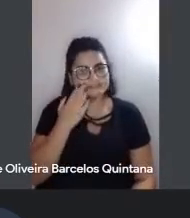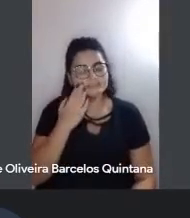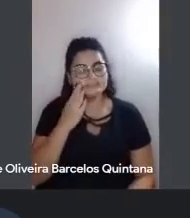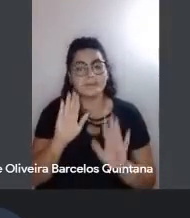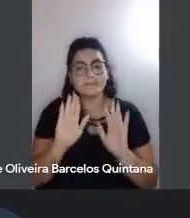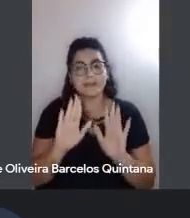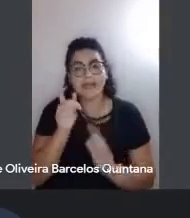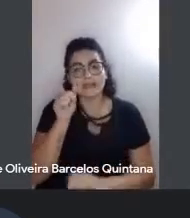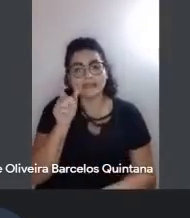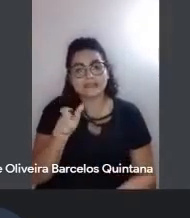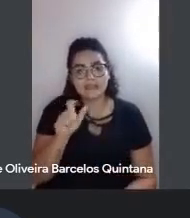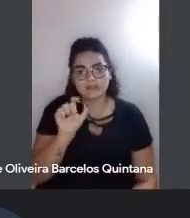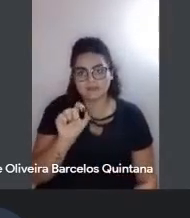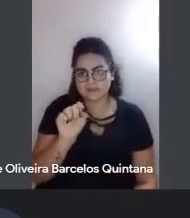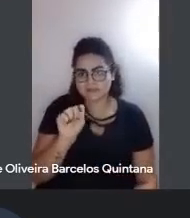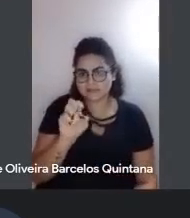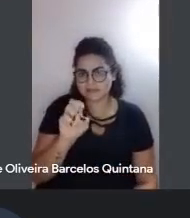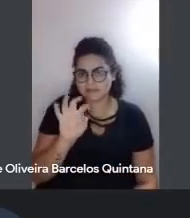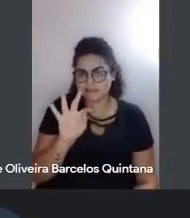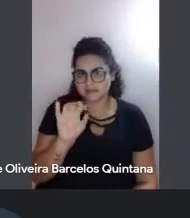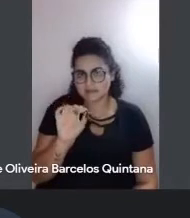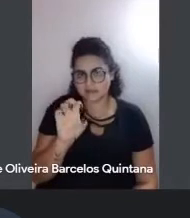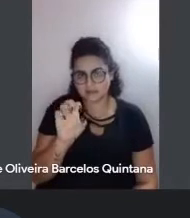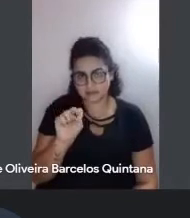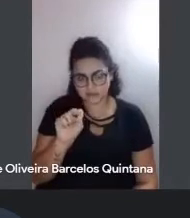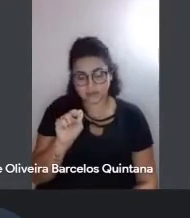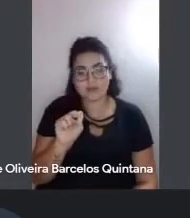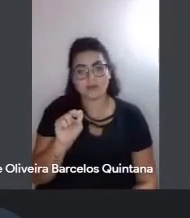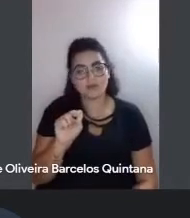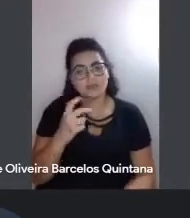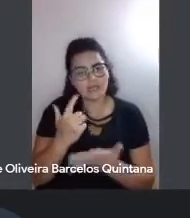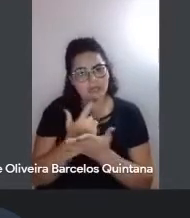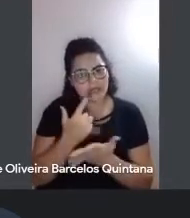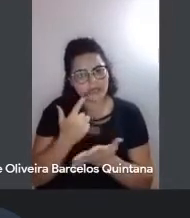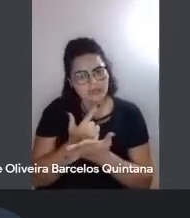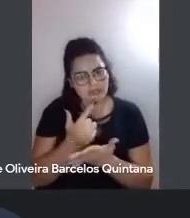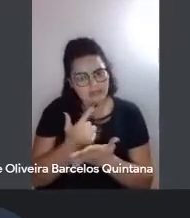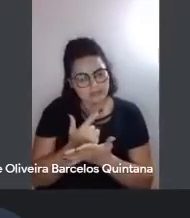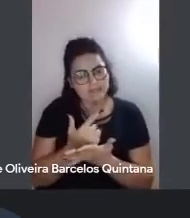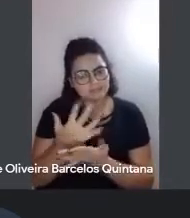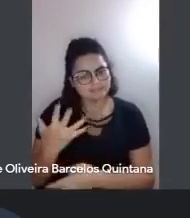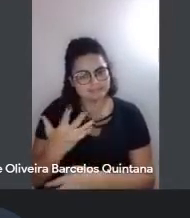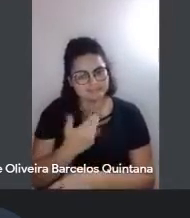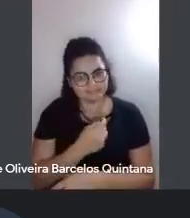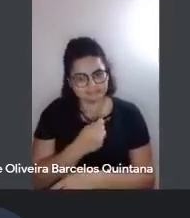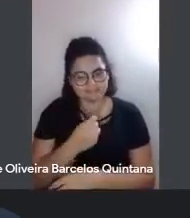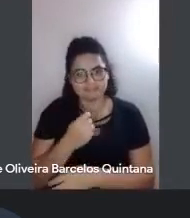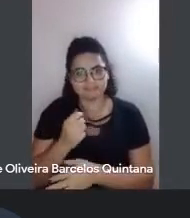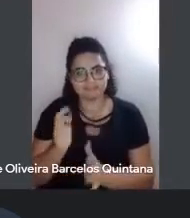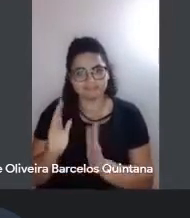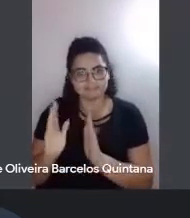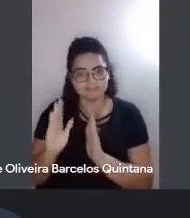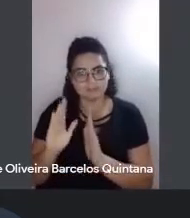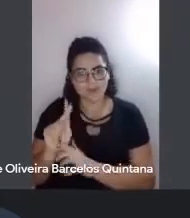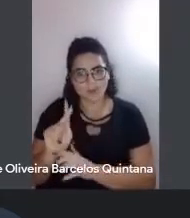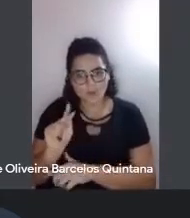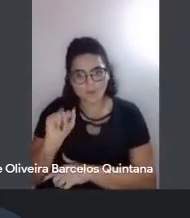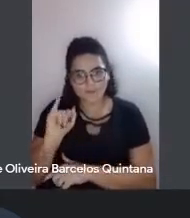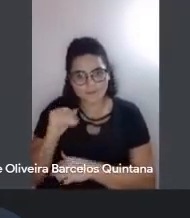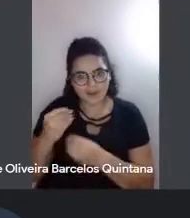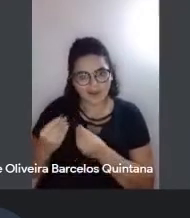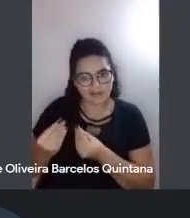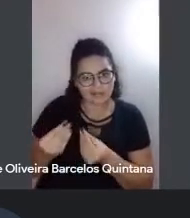Sertões é um livro que tinha uma geração que o pai dava para o filho, né?